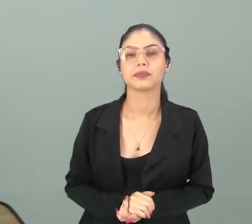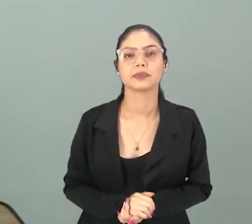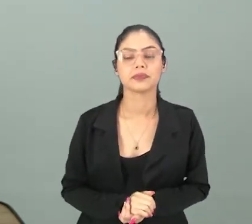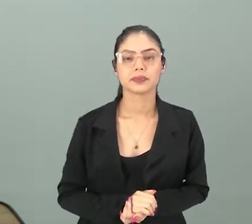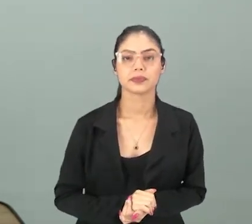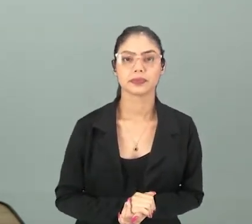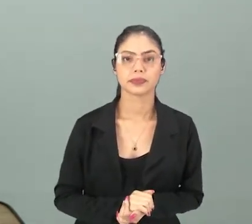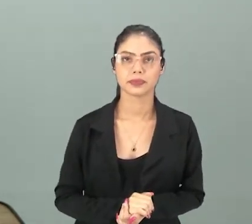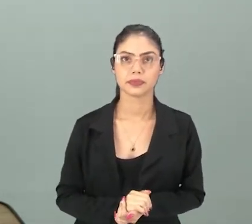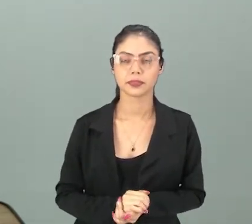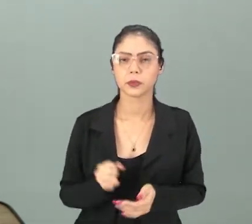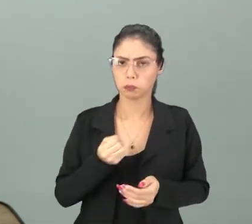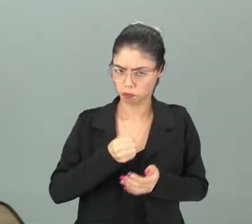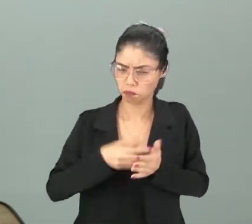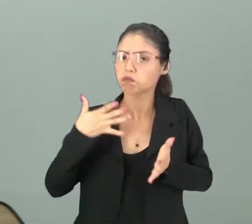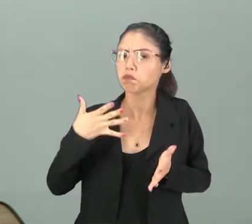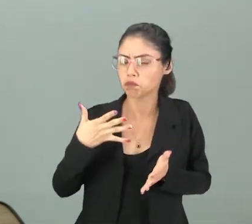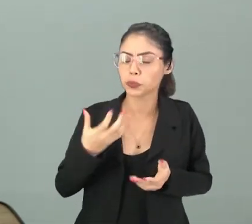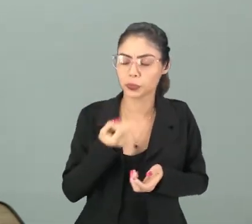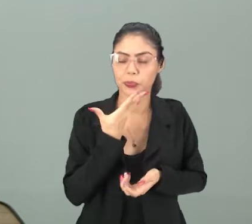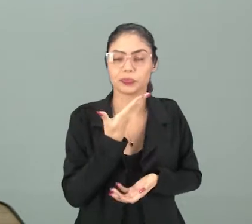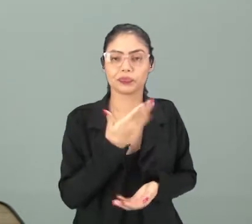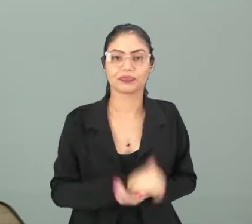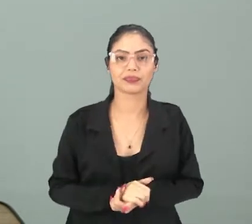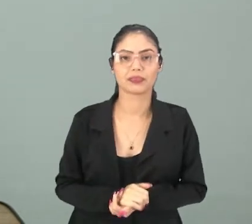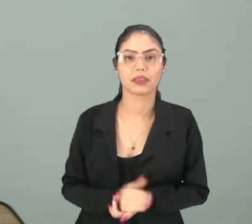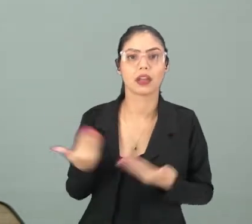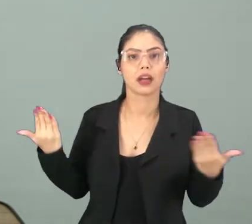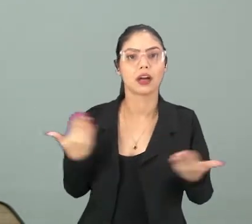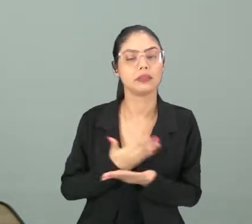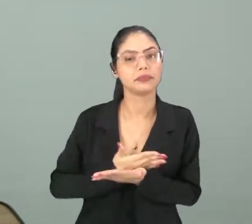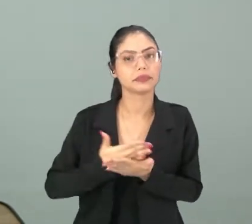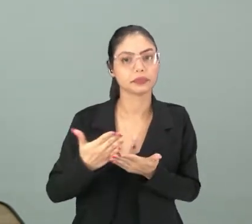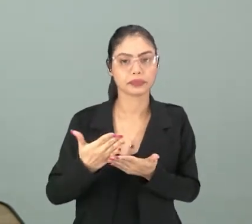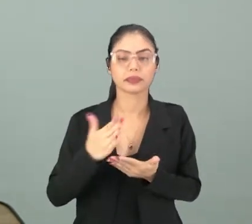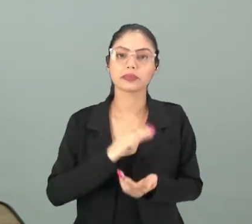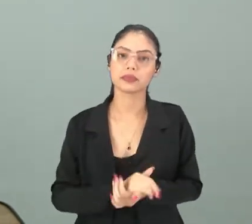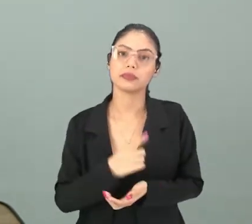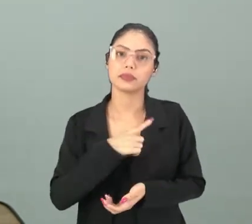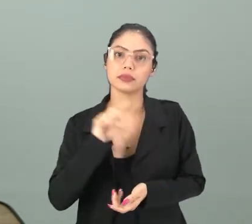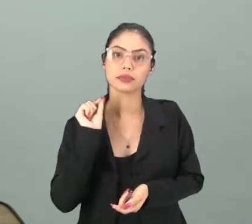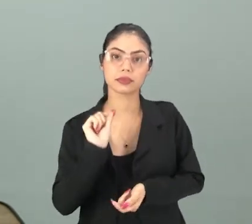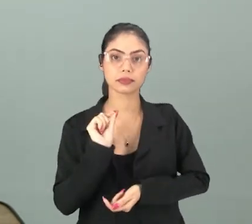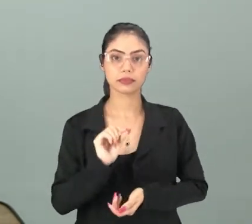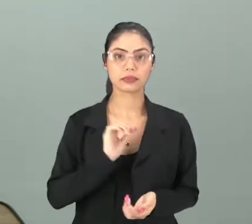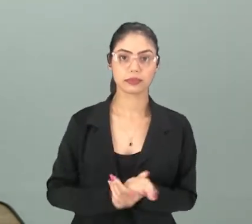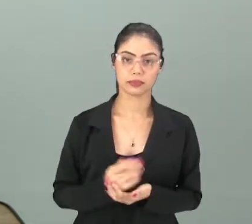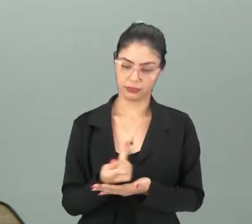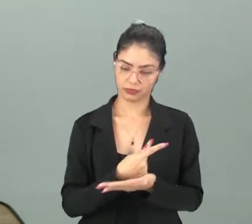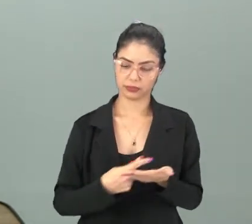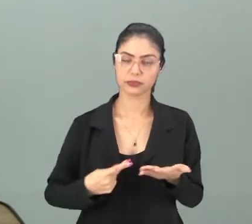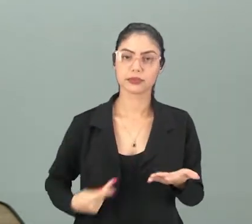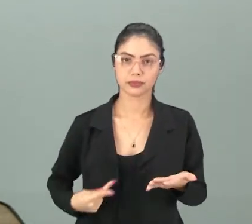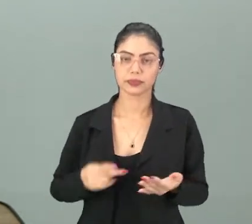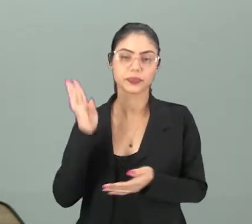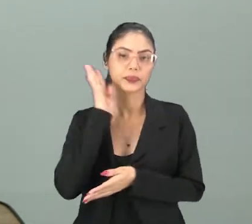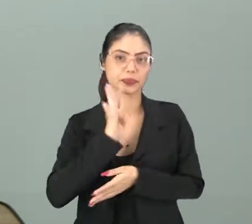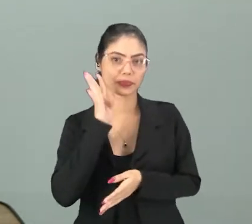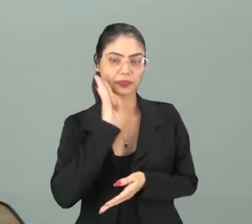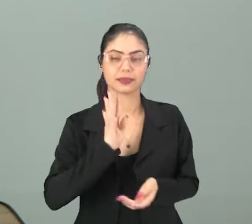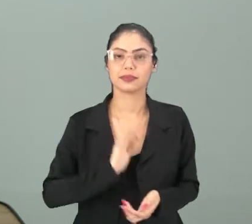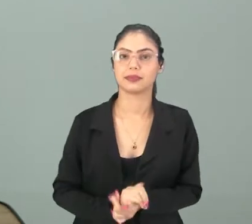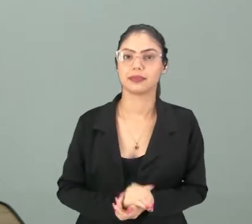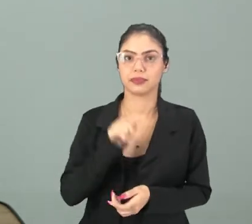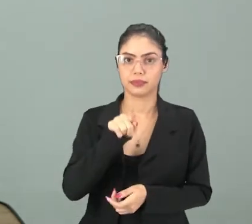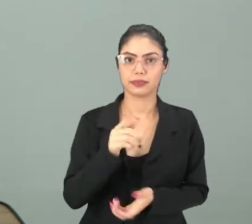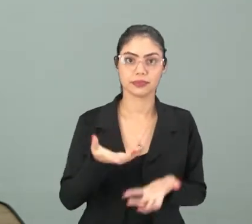Um gênero textual muito agradável e para a gente iniciar nós temos um vídeo de um poema bem legal que